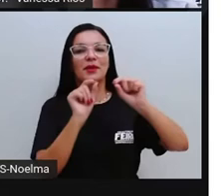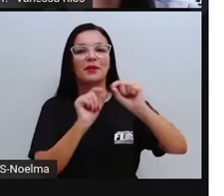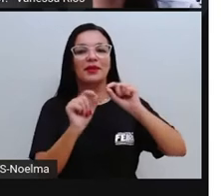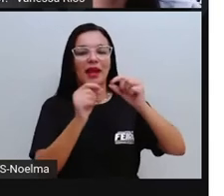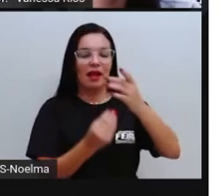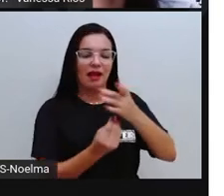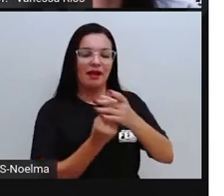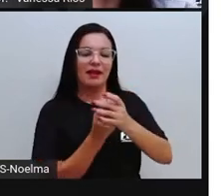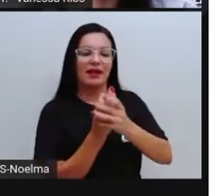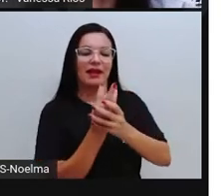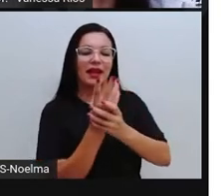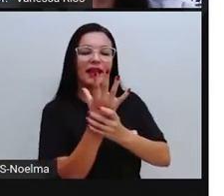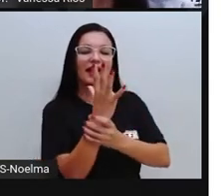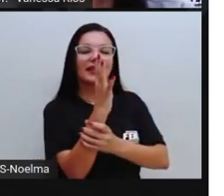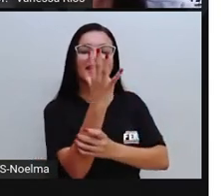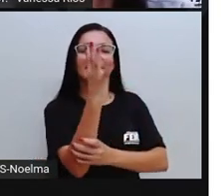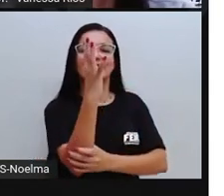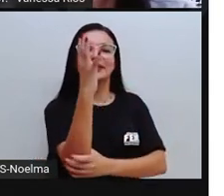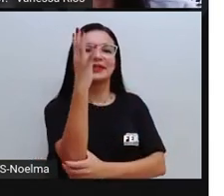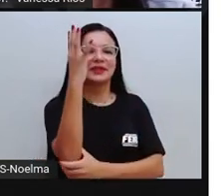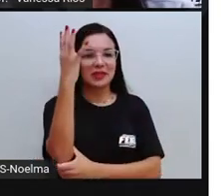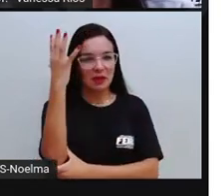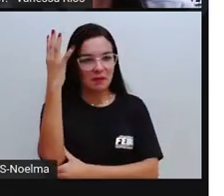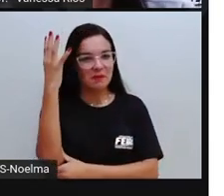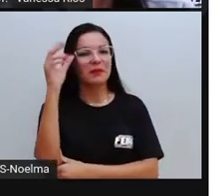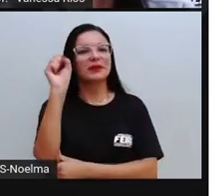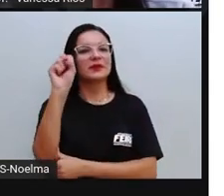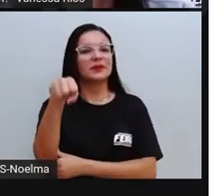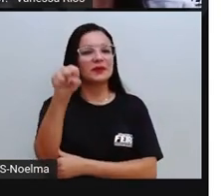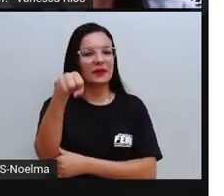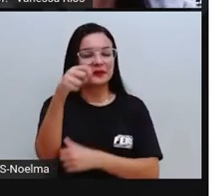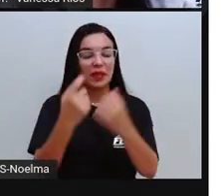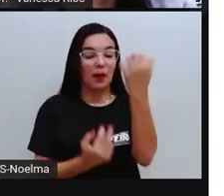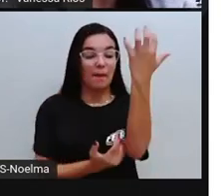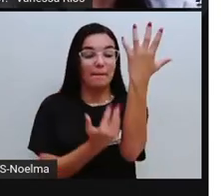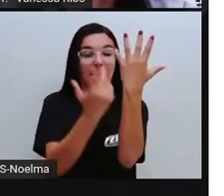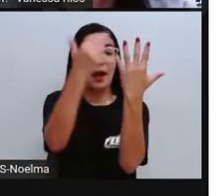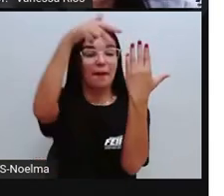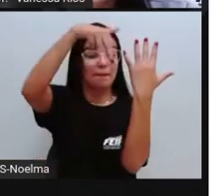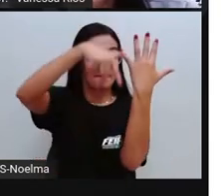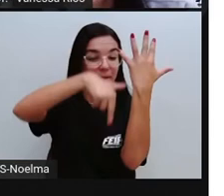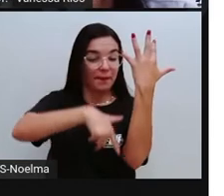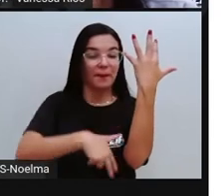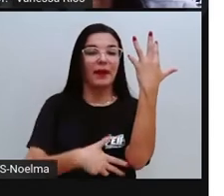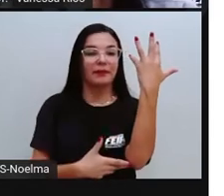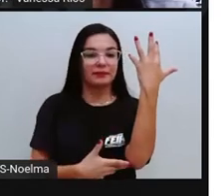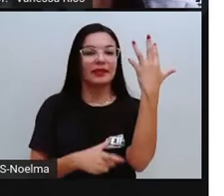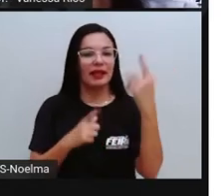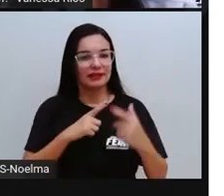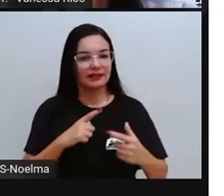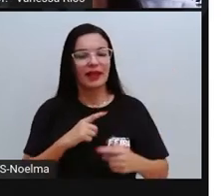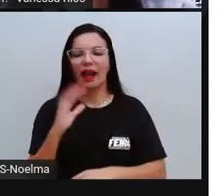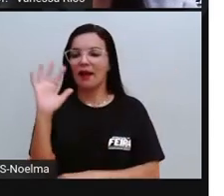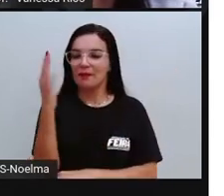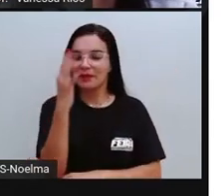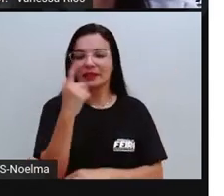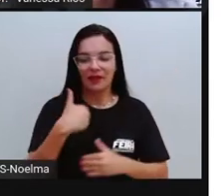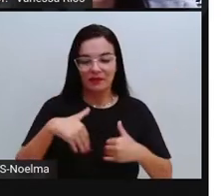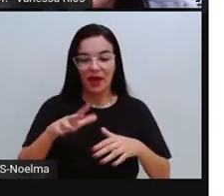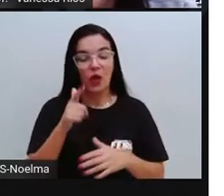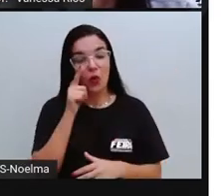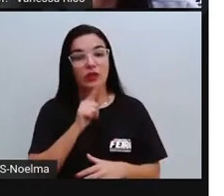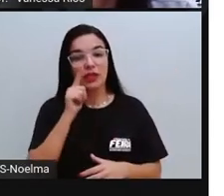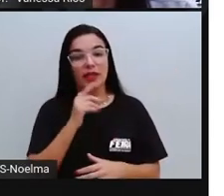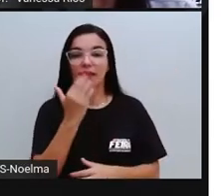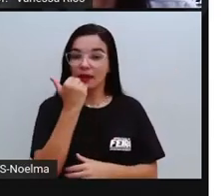no processo, vai promover o processo da fotossíntese, fotossíntese, e aí a planta vai conseguir se alimentar e vai